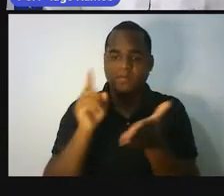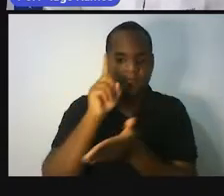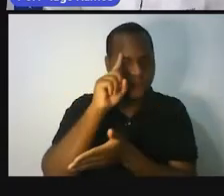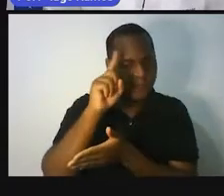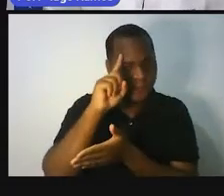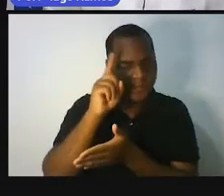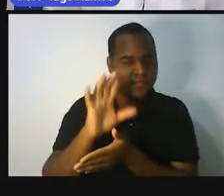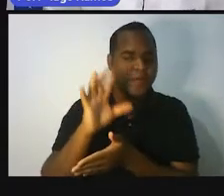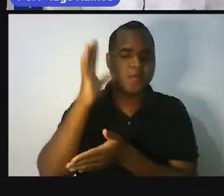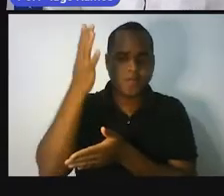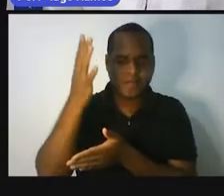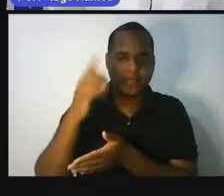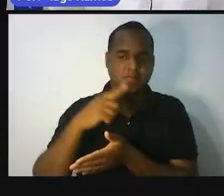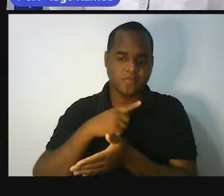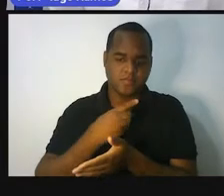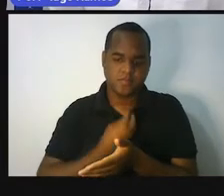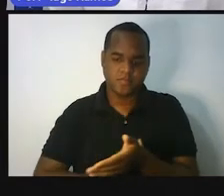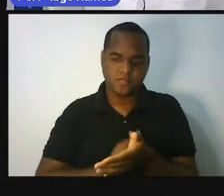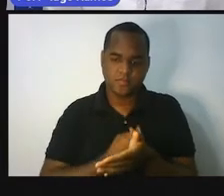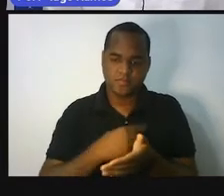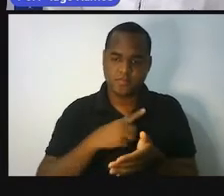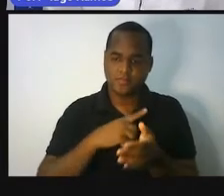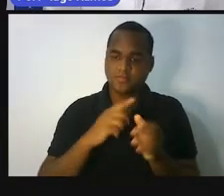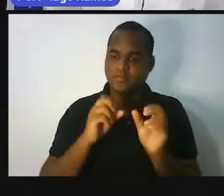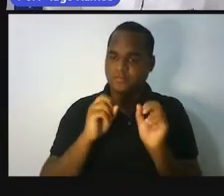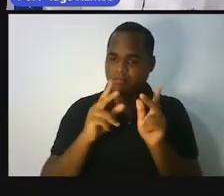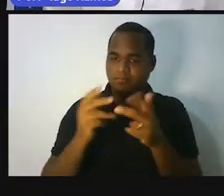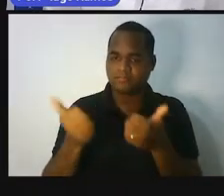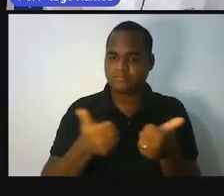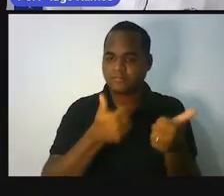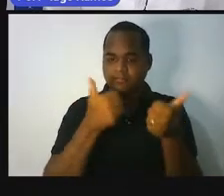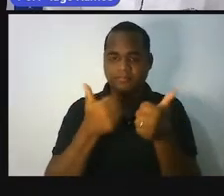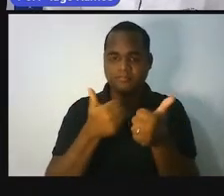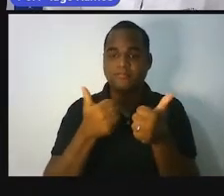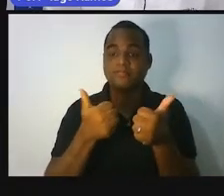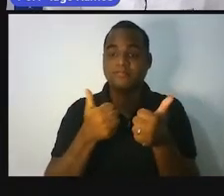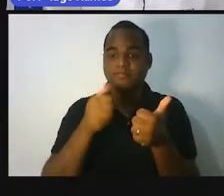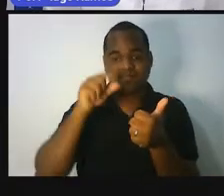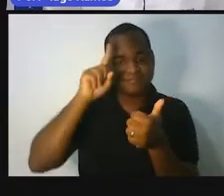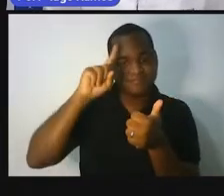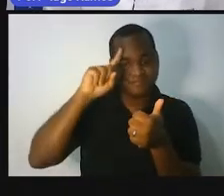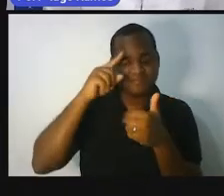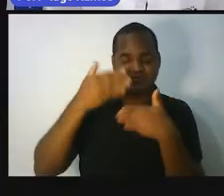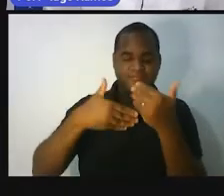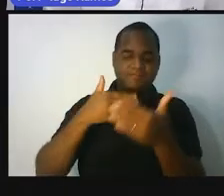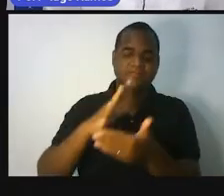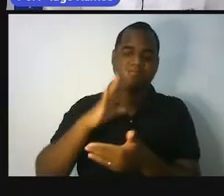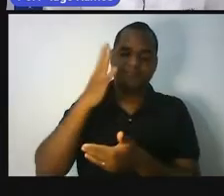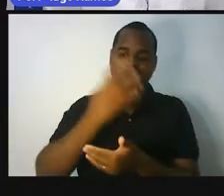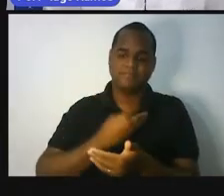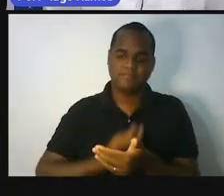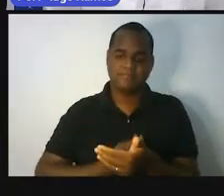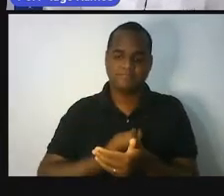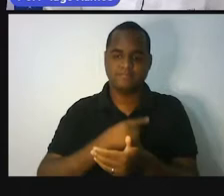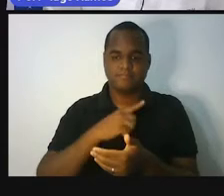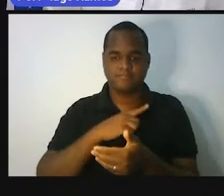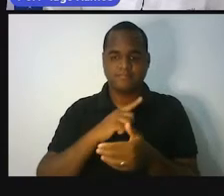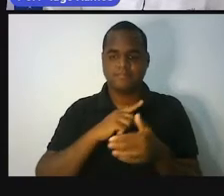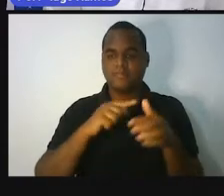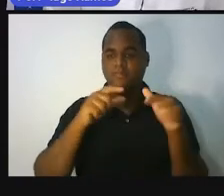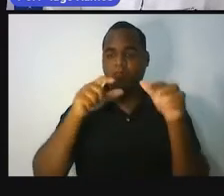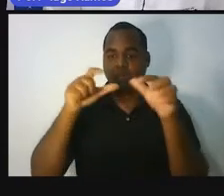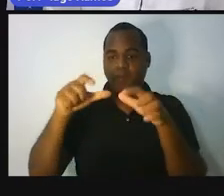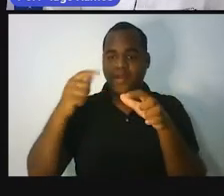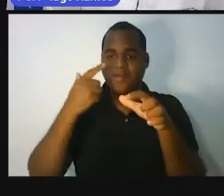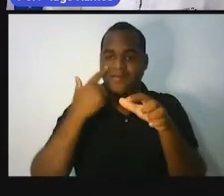dia, a gente vai lidar muito, muito, muito, muito com isso. Você já deve ter se deparado em algum lugar da cidade